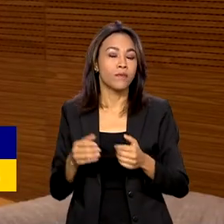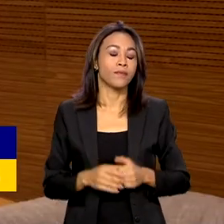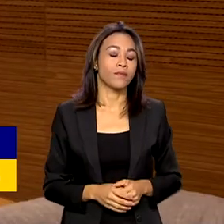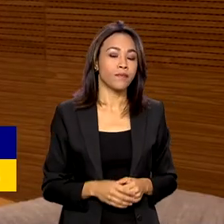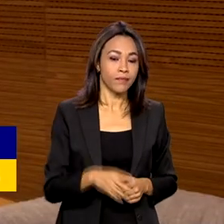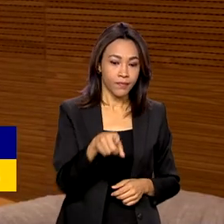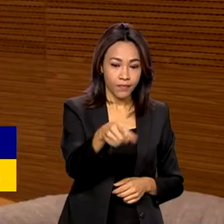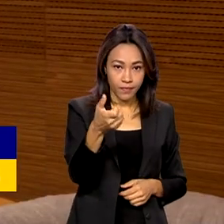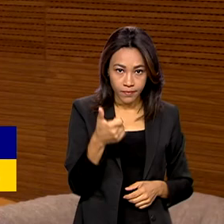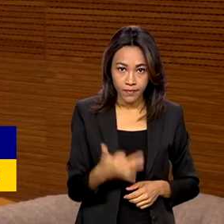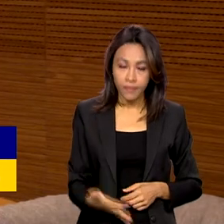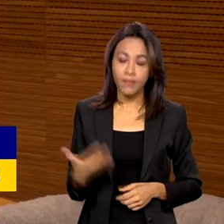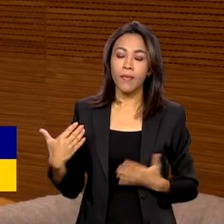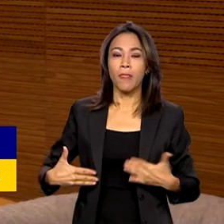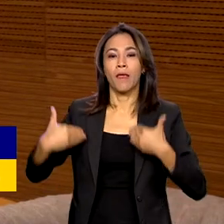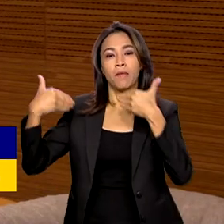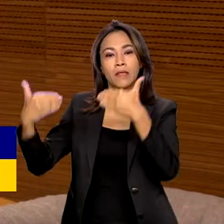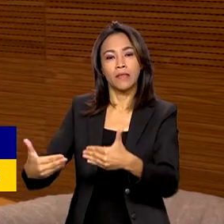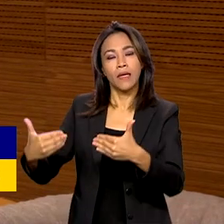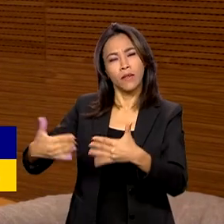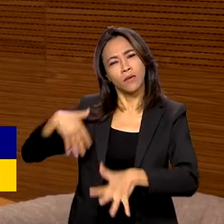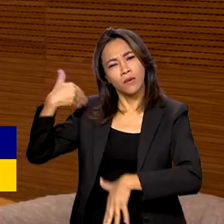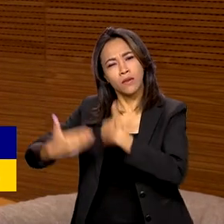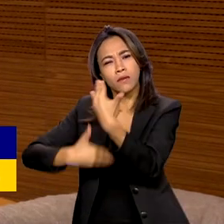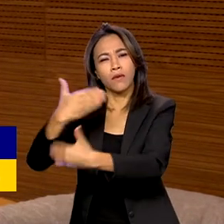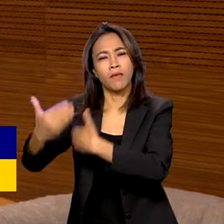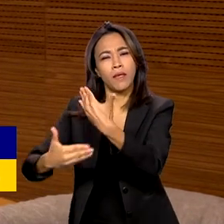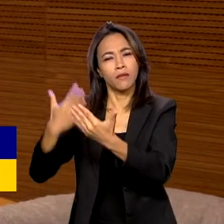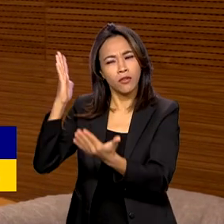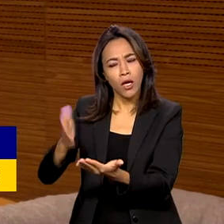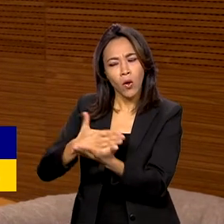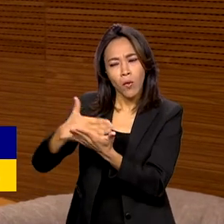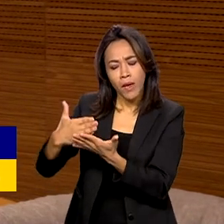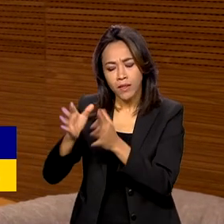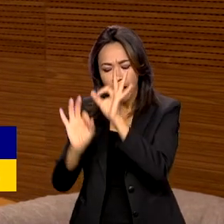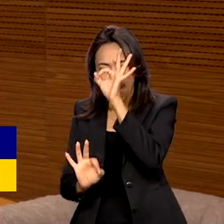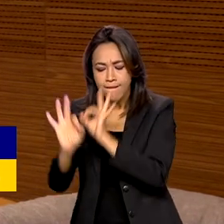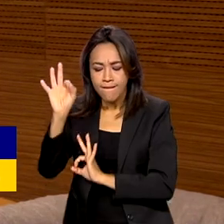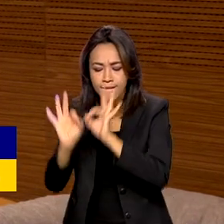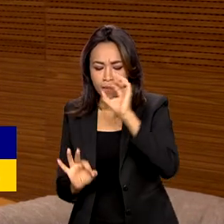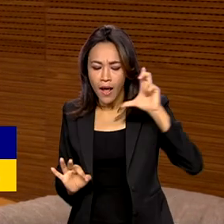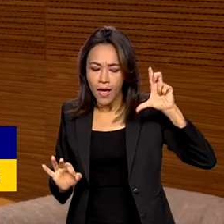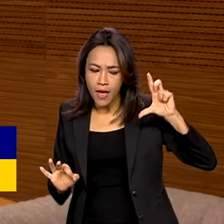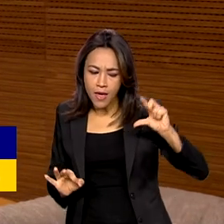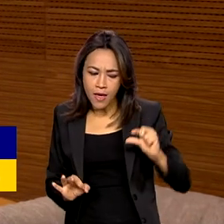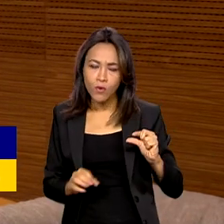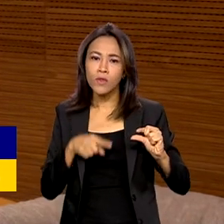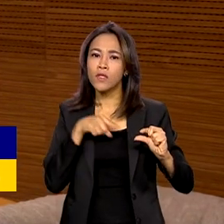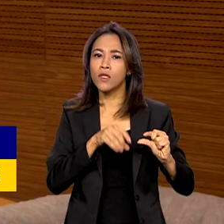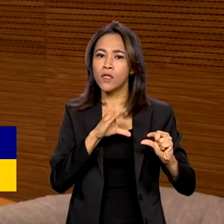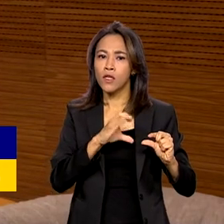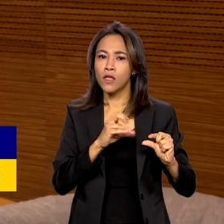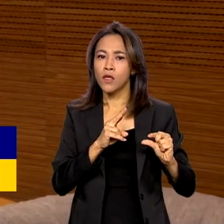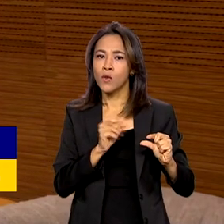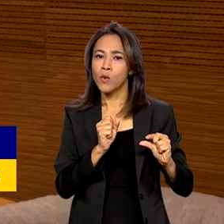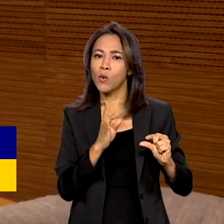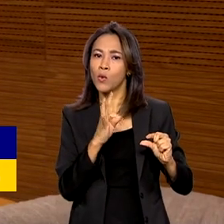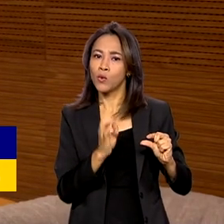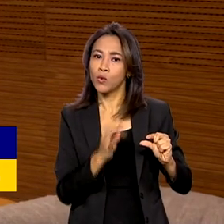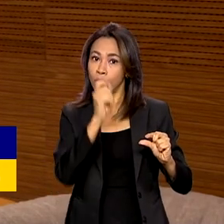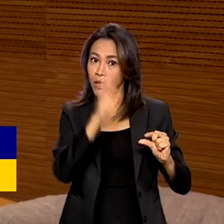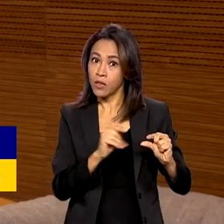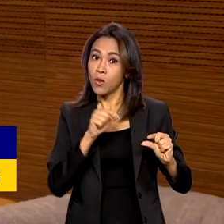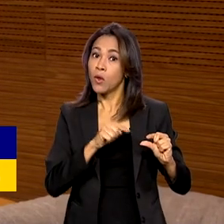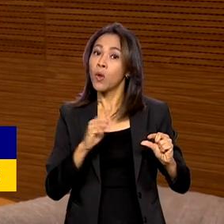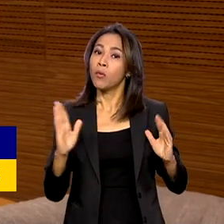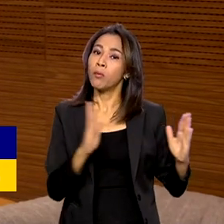Ministério do Desenvolvimento começa a executar o plano de redução do custo Brasil Com duração até 2026